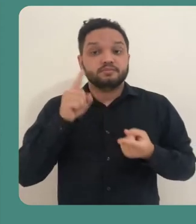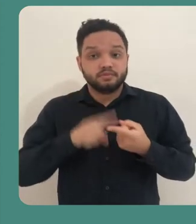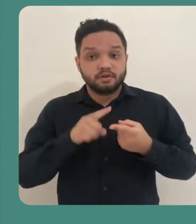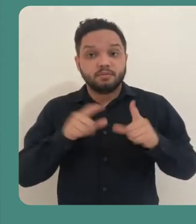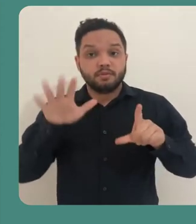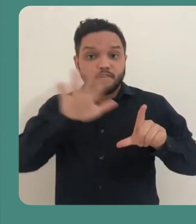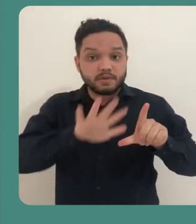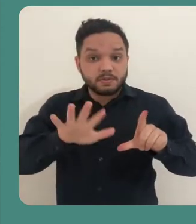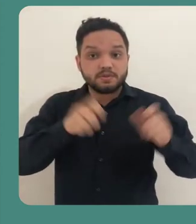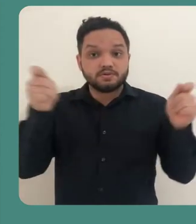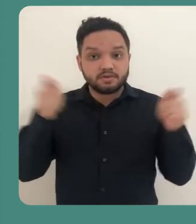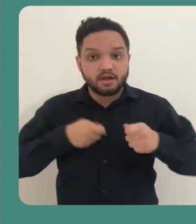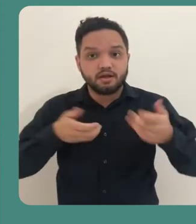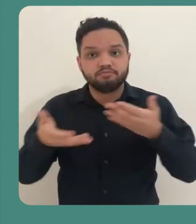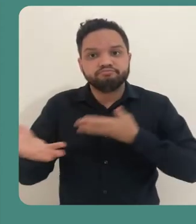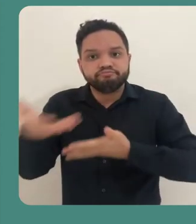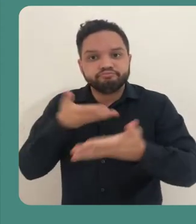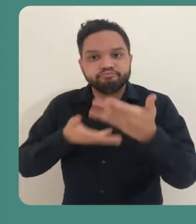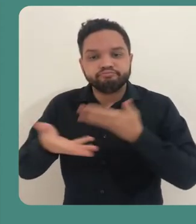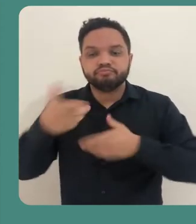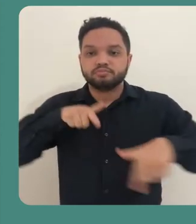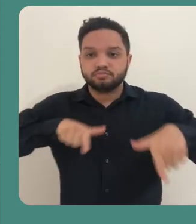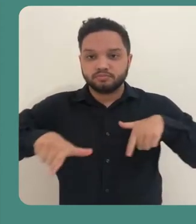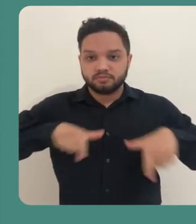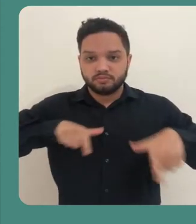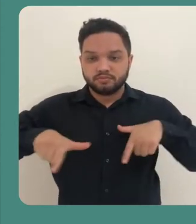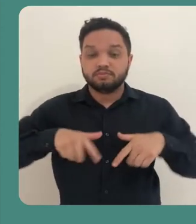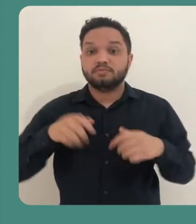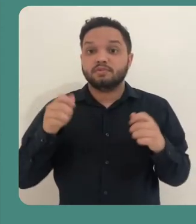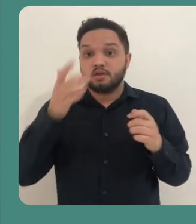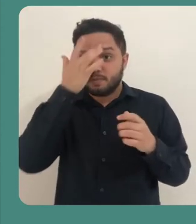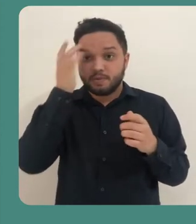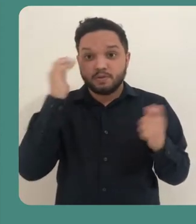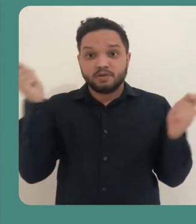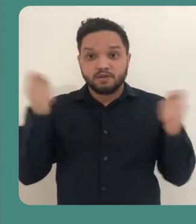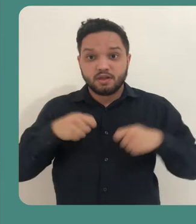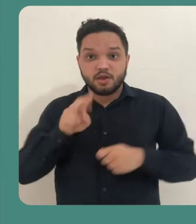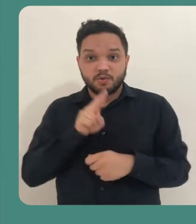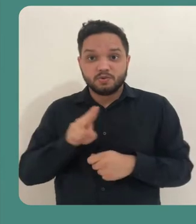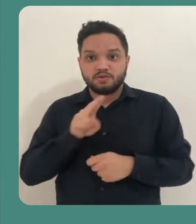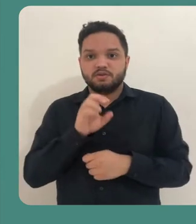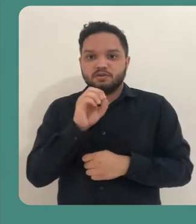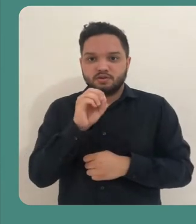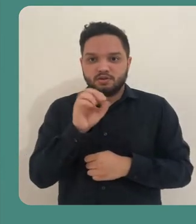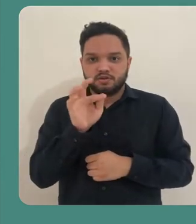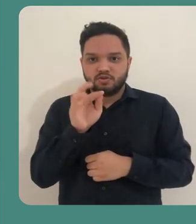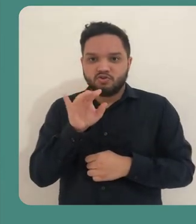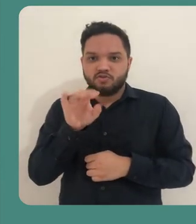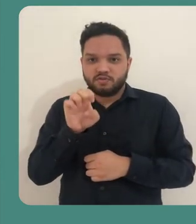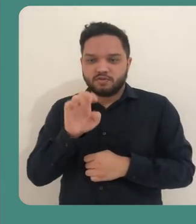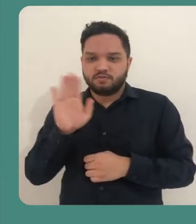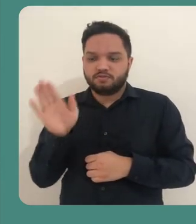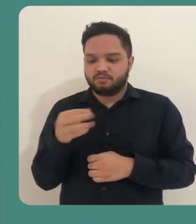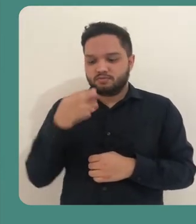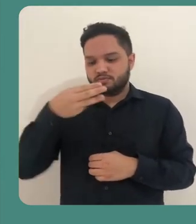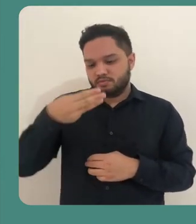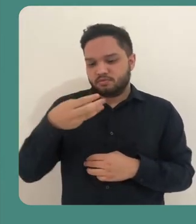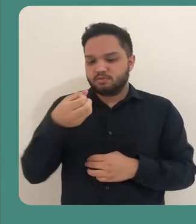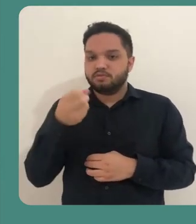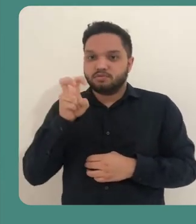espaço de trabalho colaborativo. Ele está disponível para os usuários do Office 365,